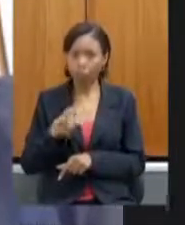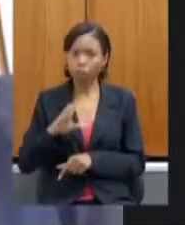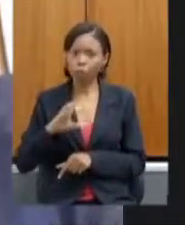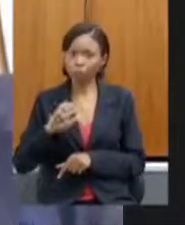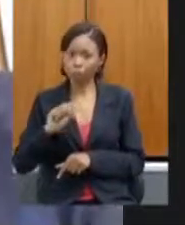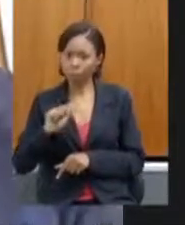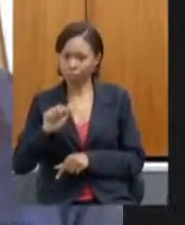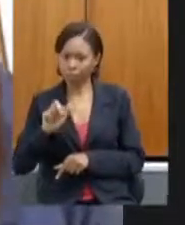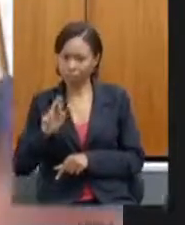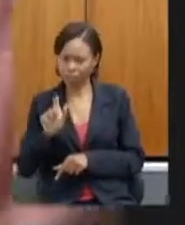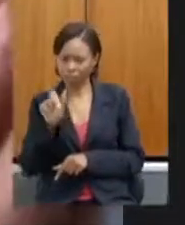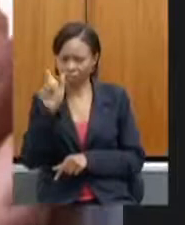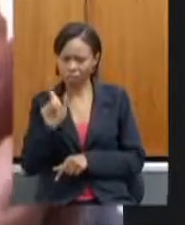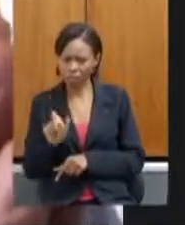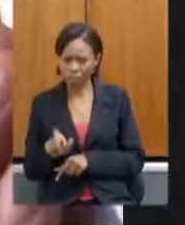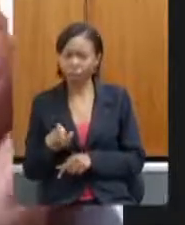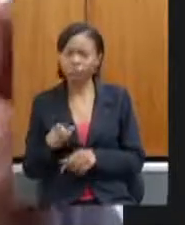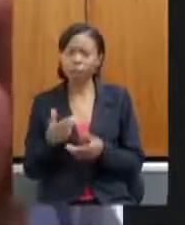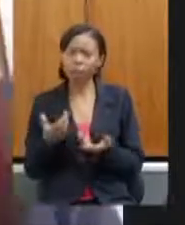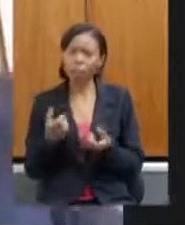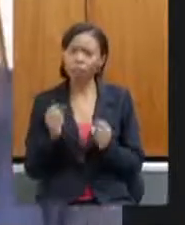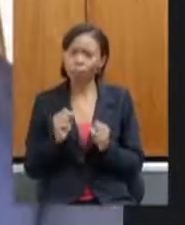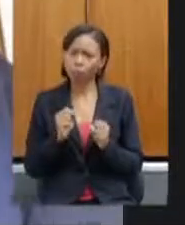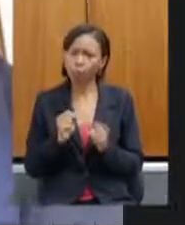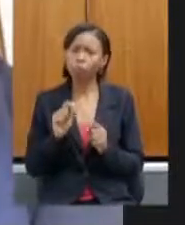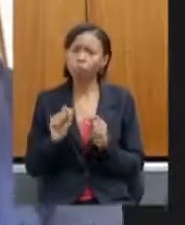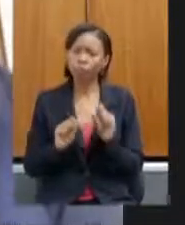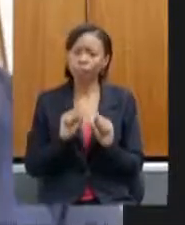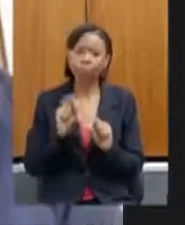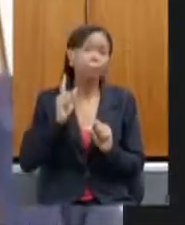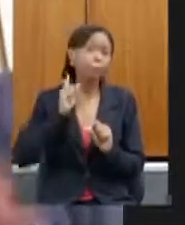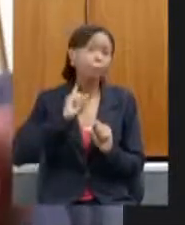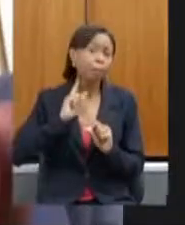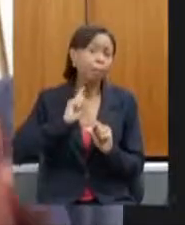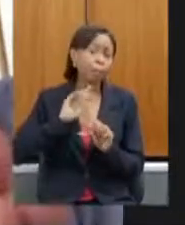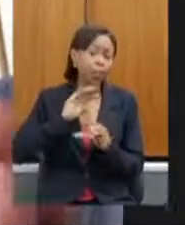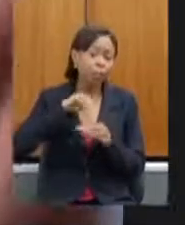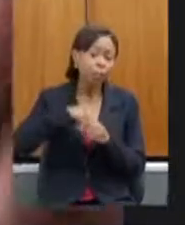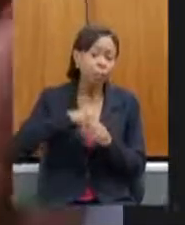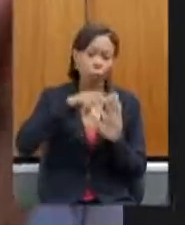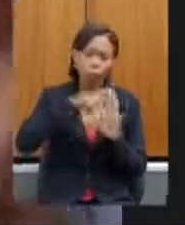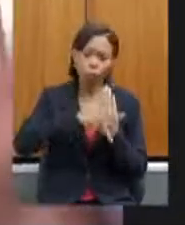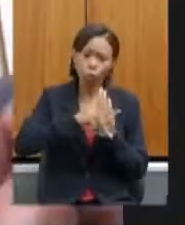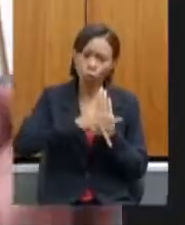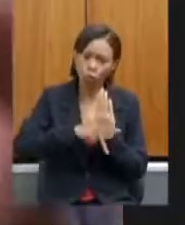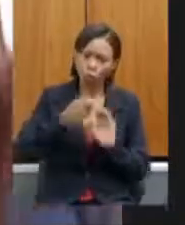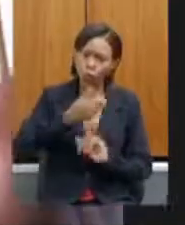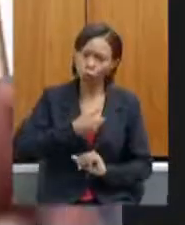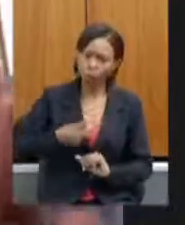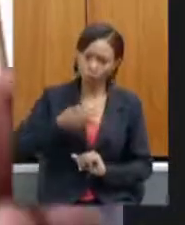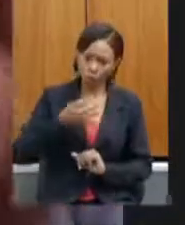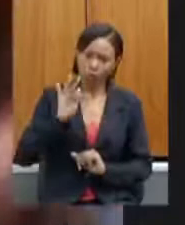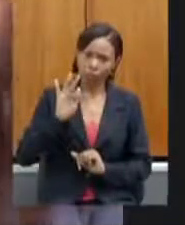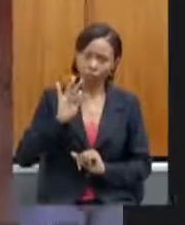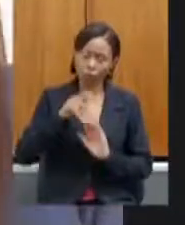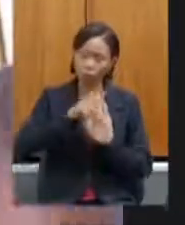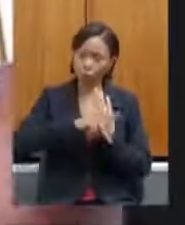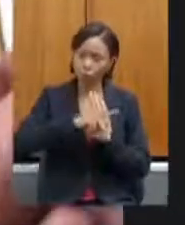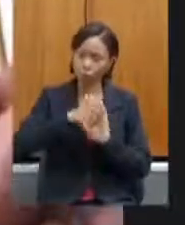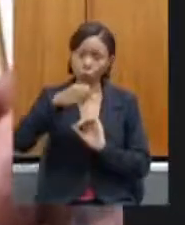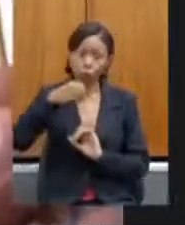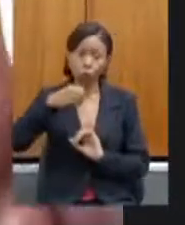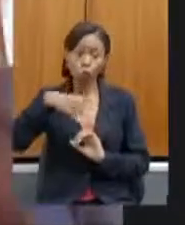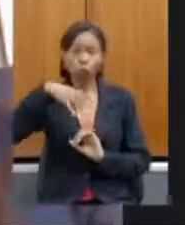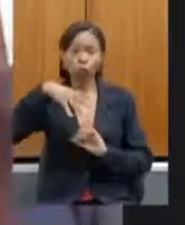incluir em Minas Gerais nos programas do governo federal do NUS para todos e trazer os recursos muito